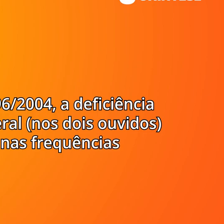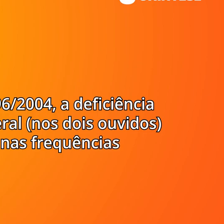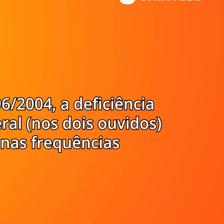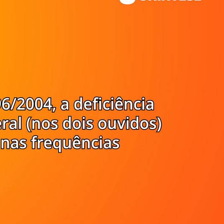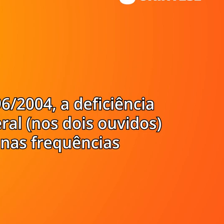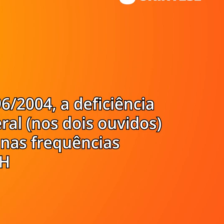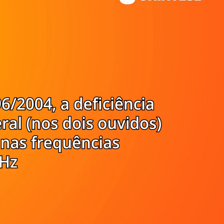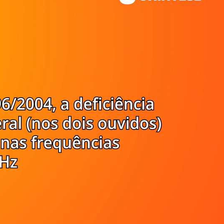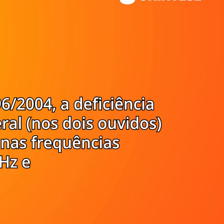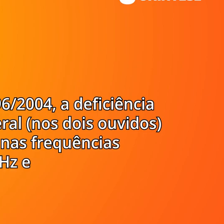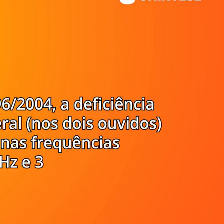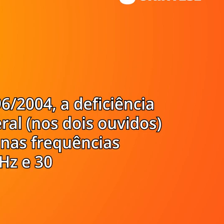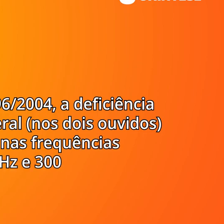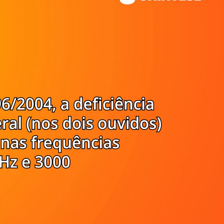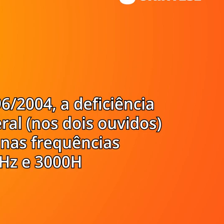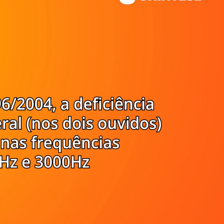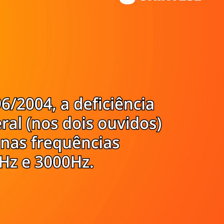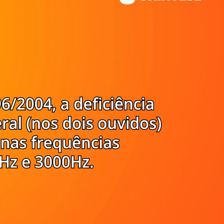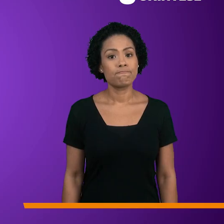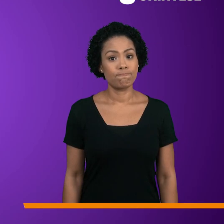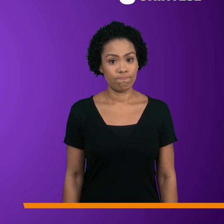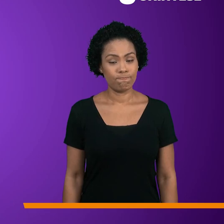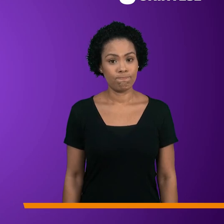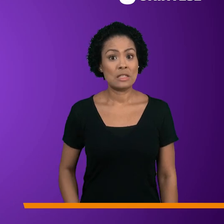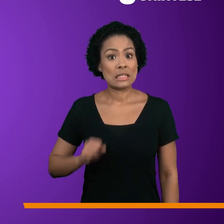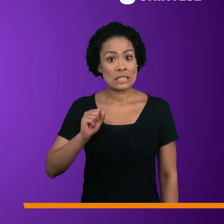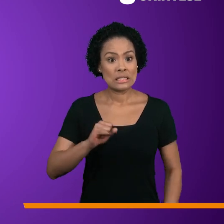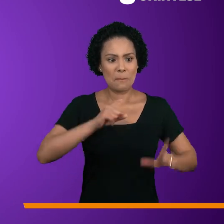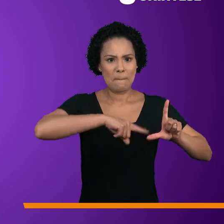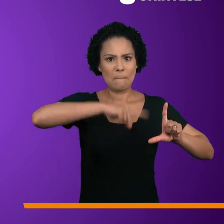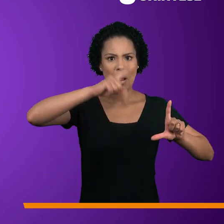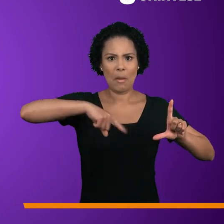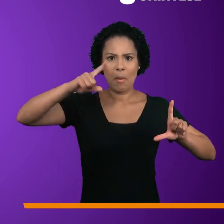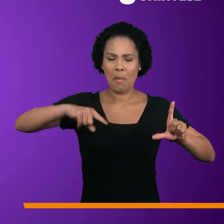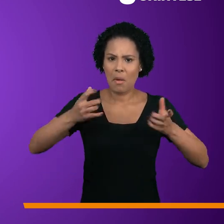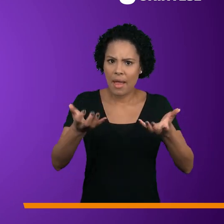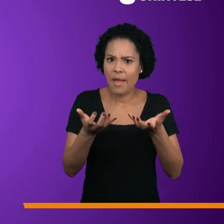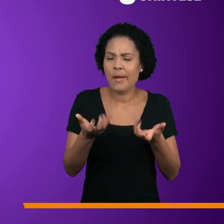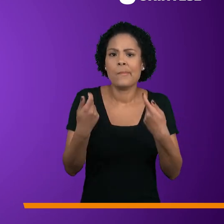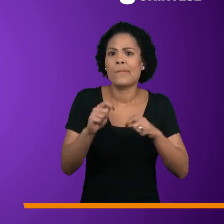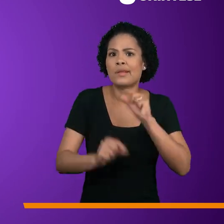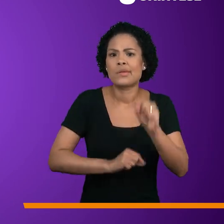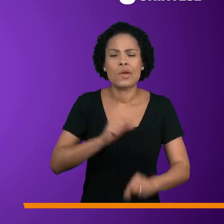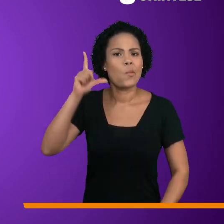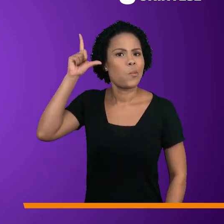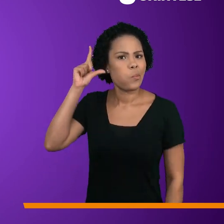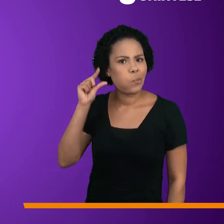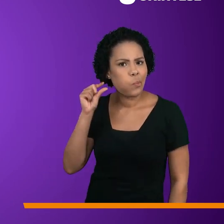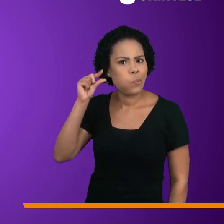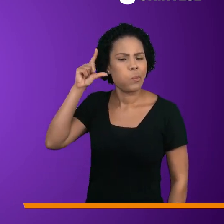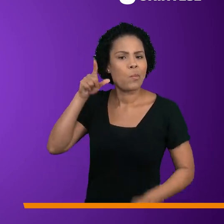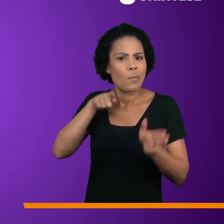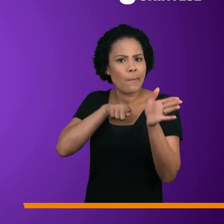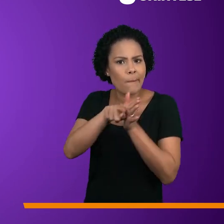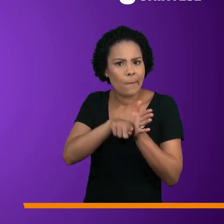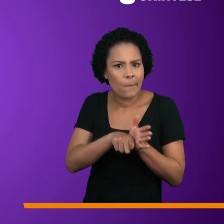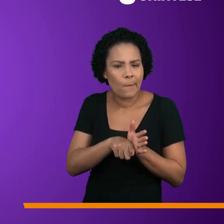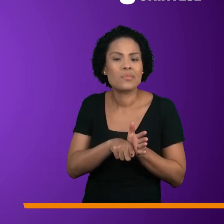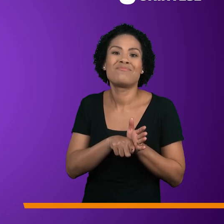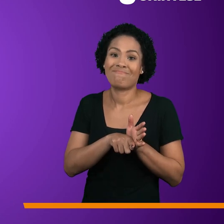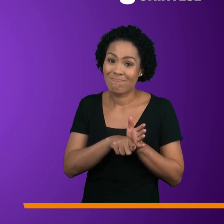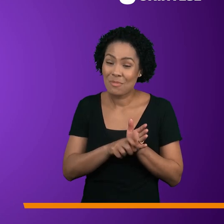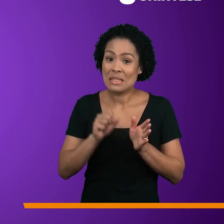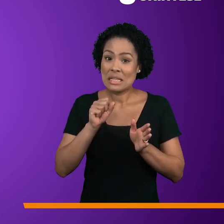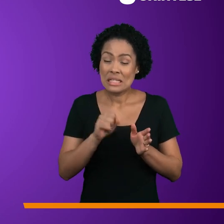Hz, 2000 Hz e 3000 Hz. Para obter esses índices, é necessário fazer um exame de audiometria. Até o momento,